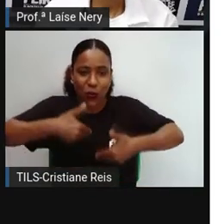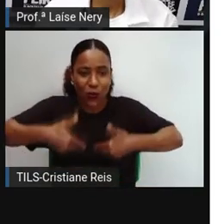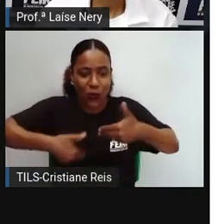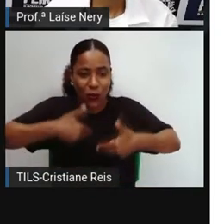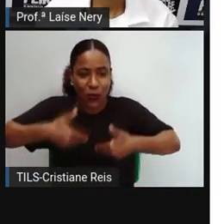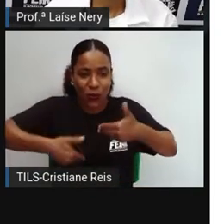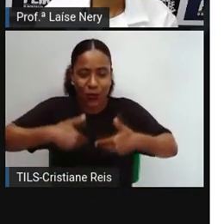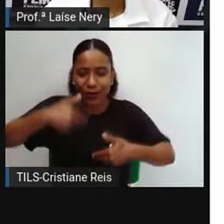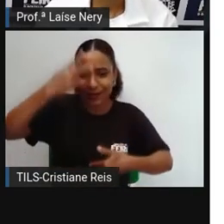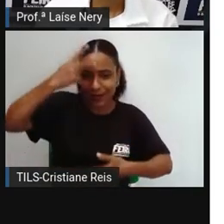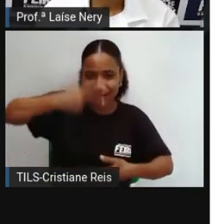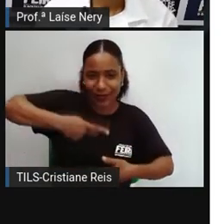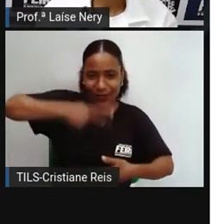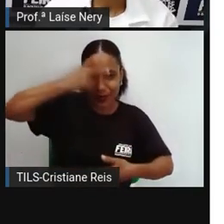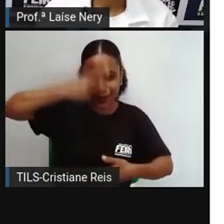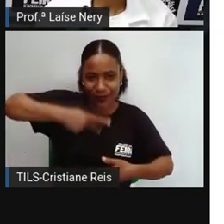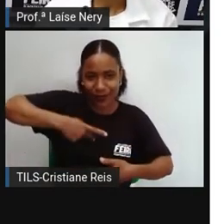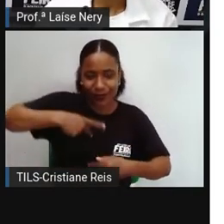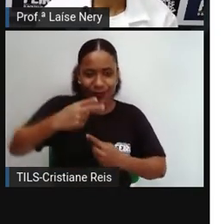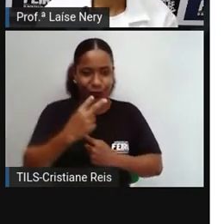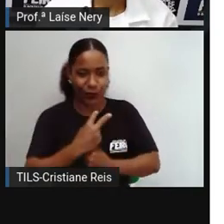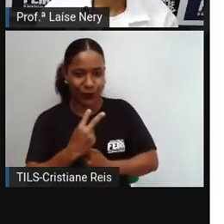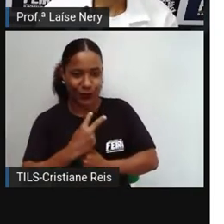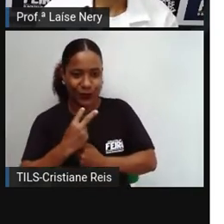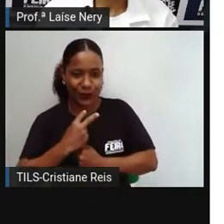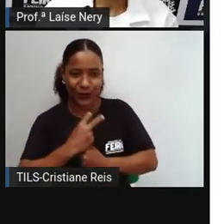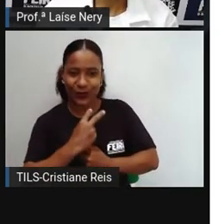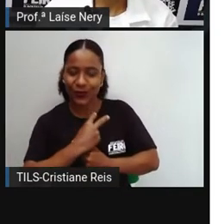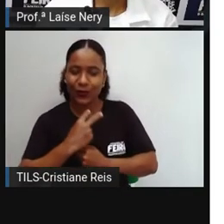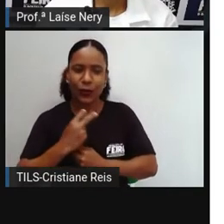primeiro, vamos relembrar o que é autocuidado?